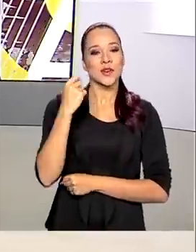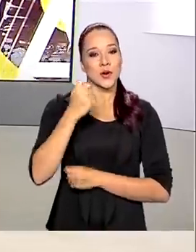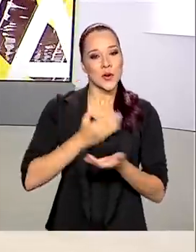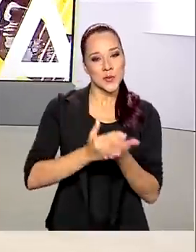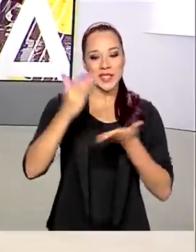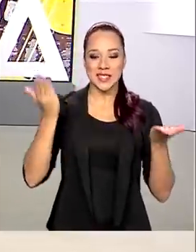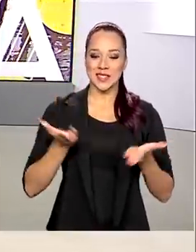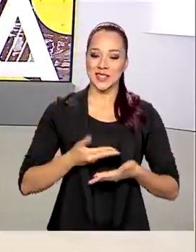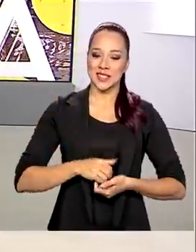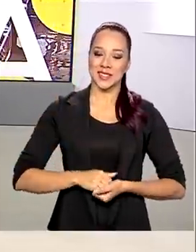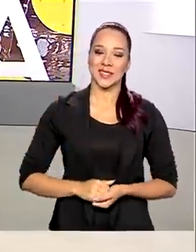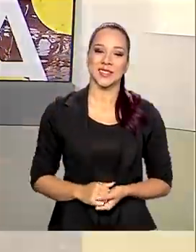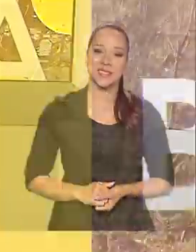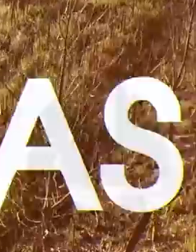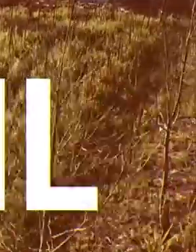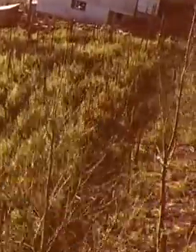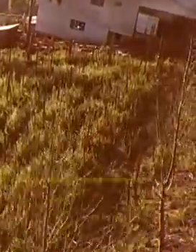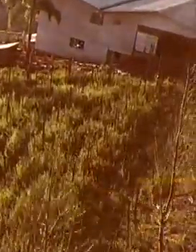em Dia começa agora.